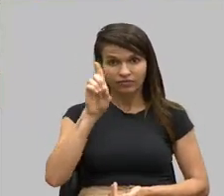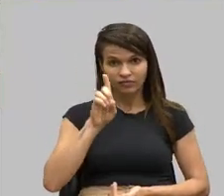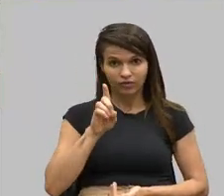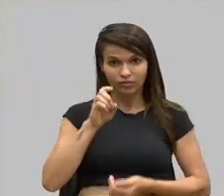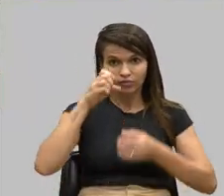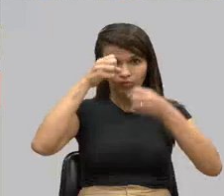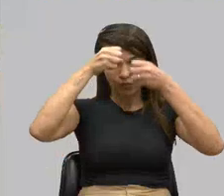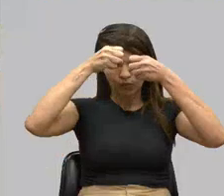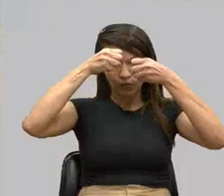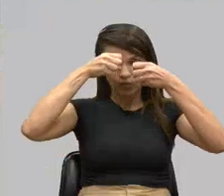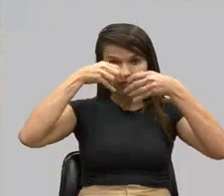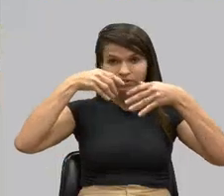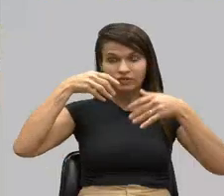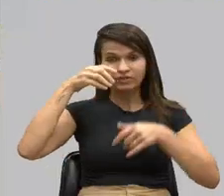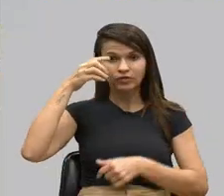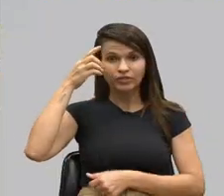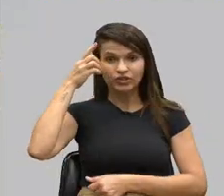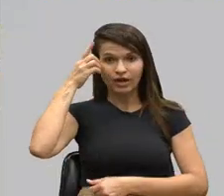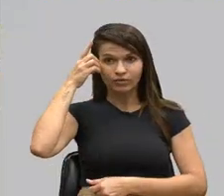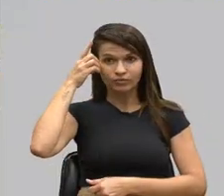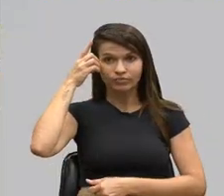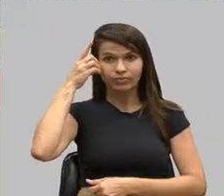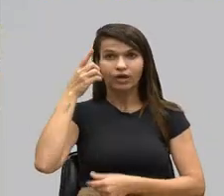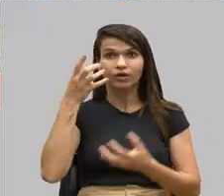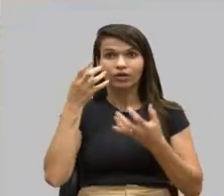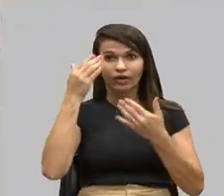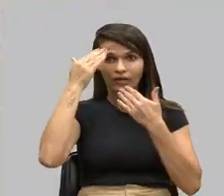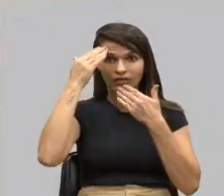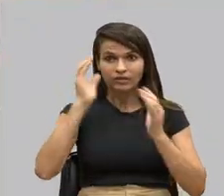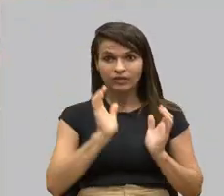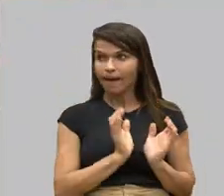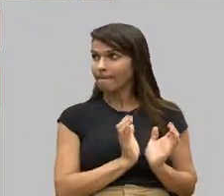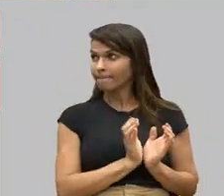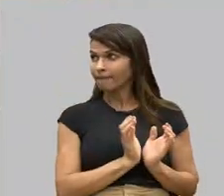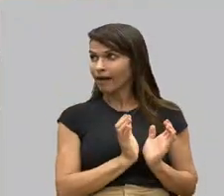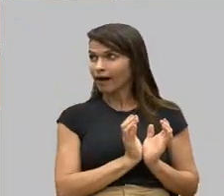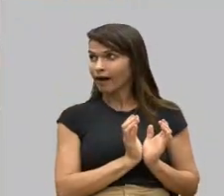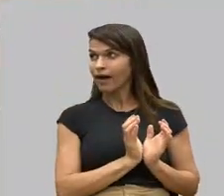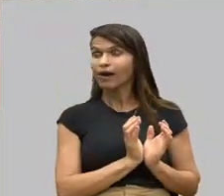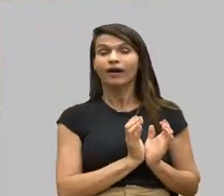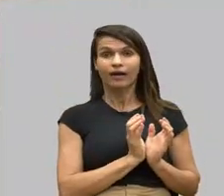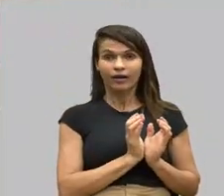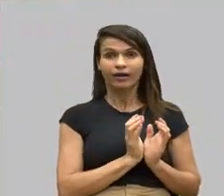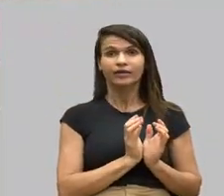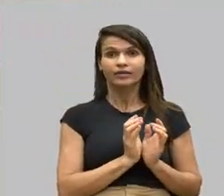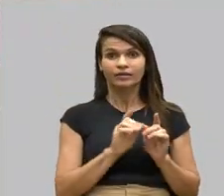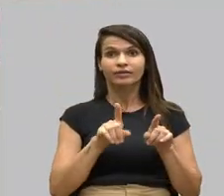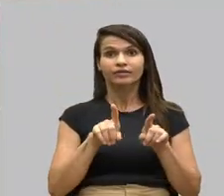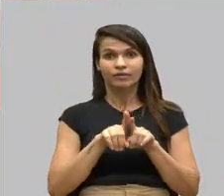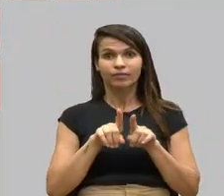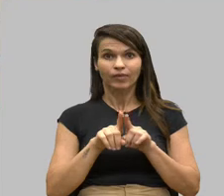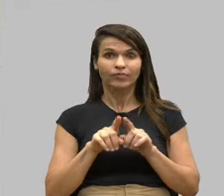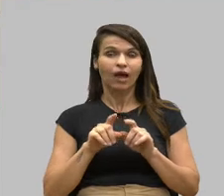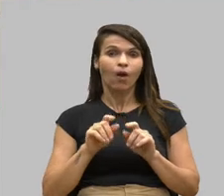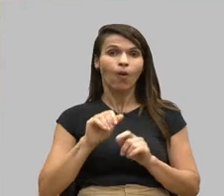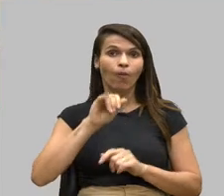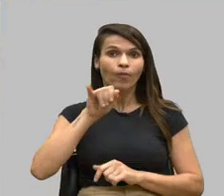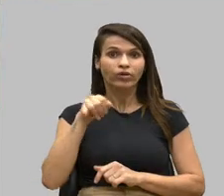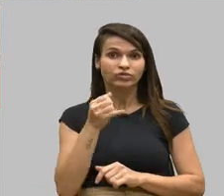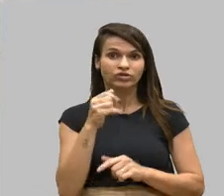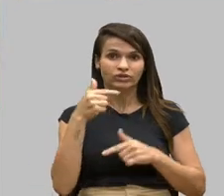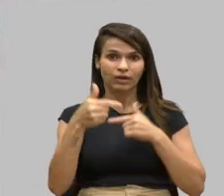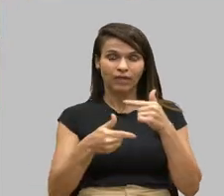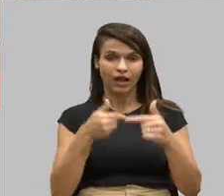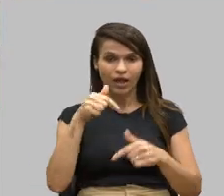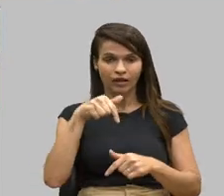de Down. Então, quero agradecer à Pai, também, que colocou a Vanessa para trabalhar aqui, na Assembleia.